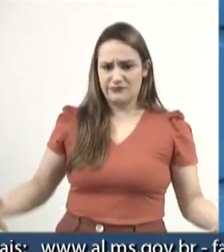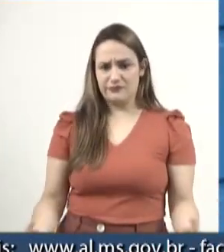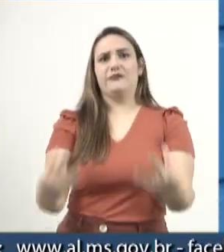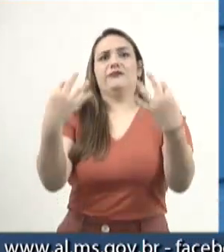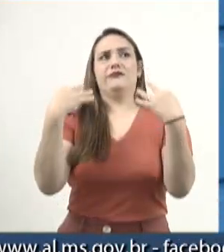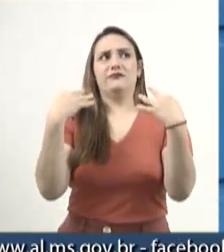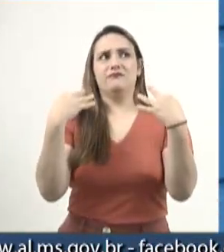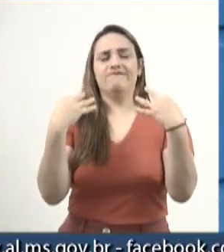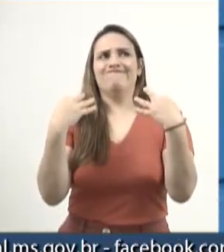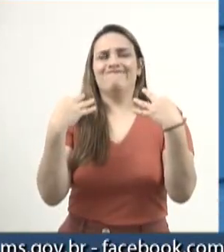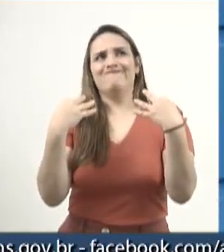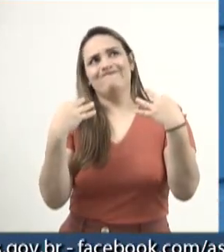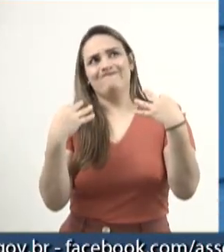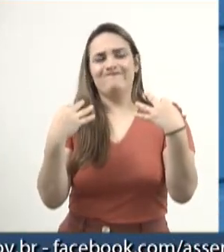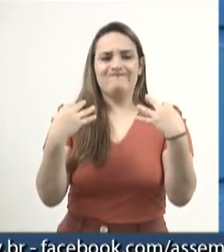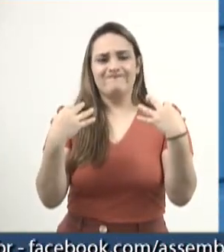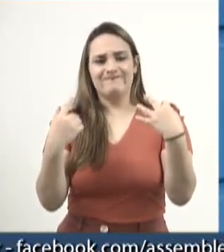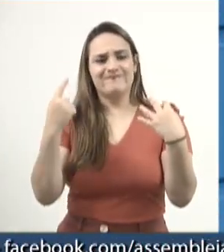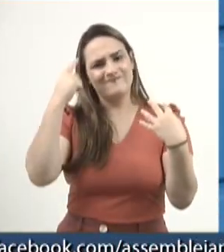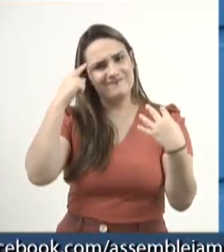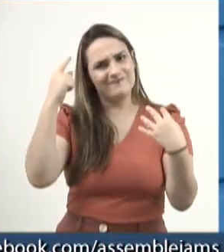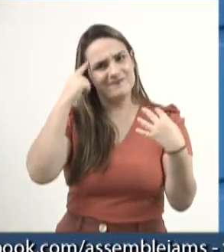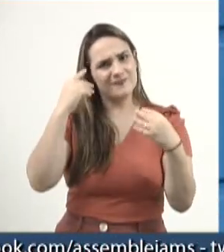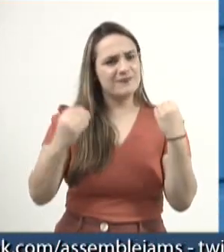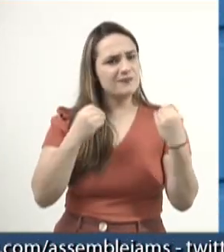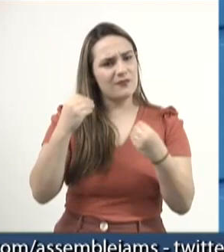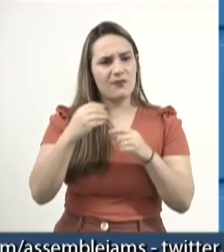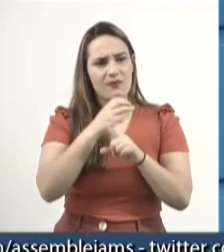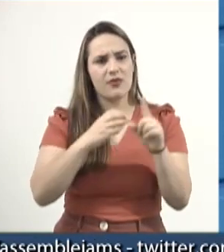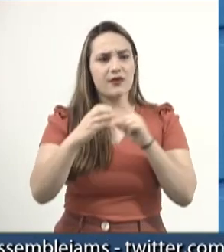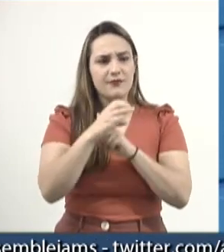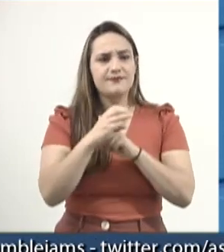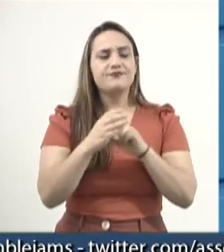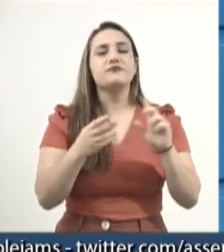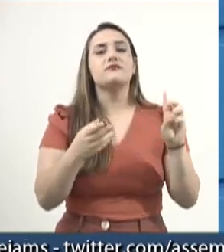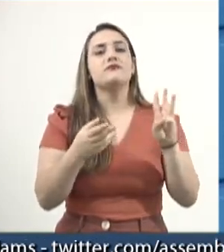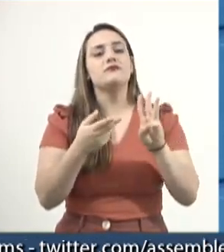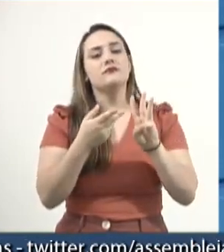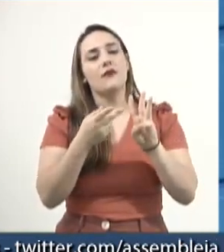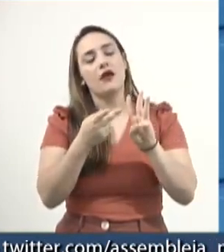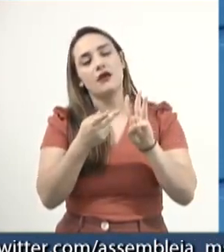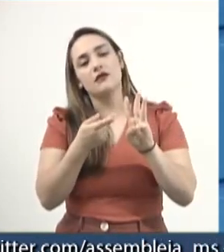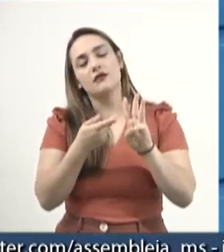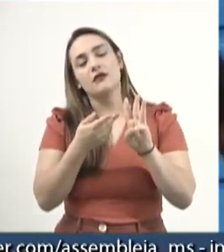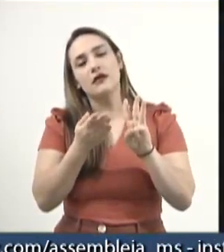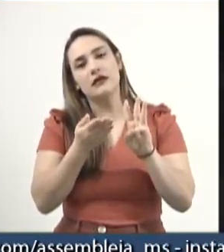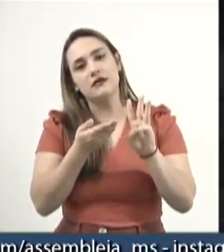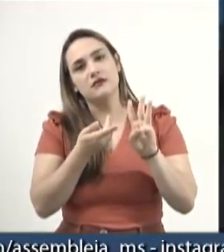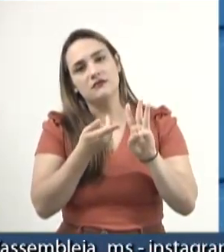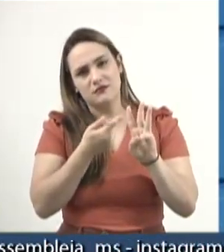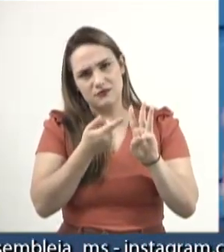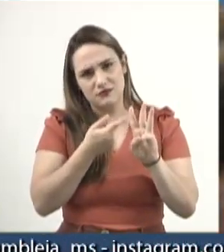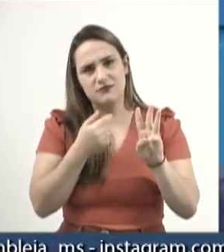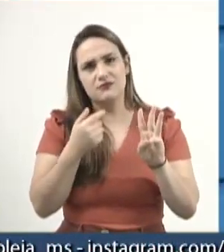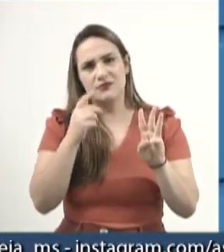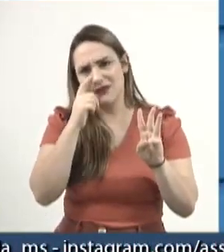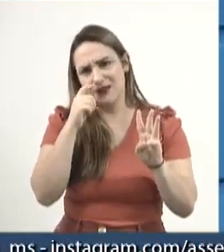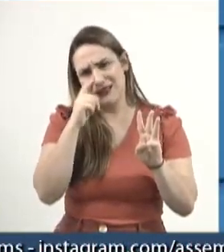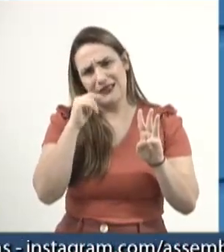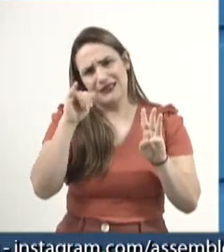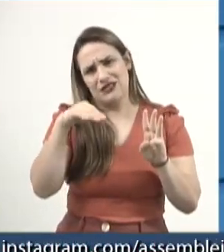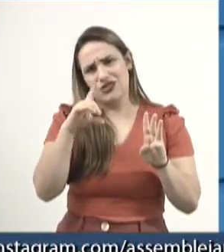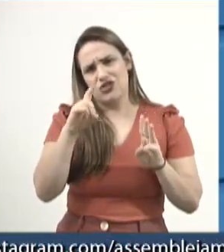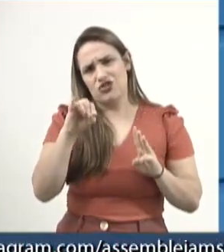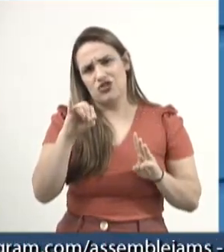para pensar sobre a forma em que as comunidades indígenas estão sendo tratadas. Então, hoje eu venho aqui para apresentar uma